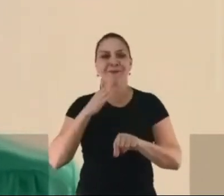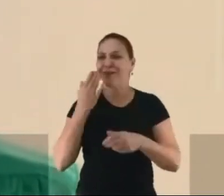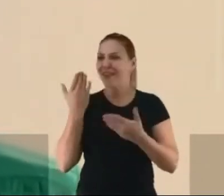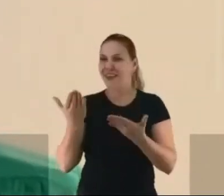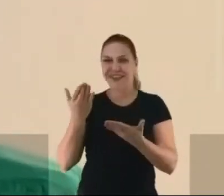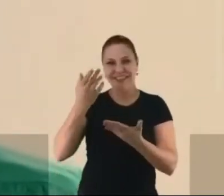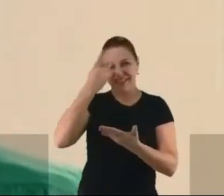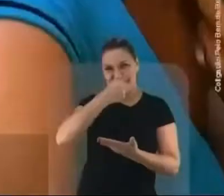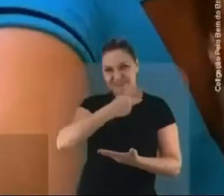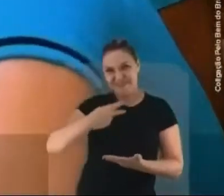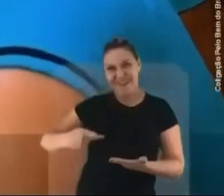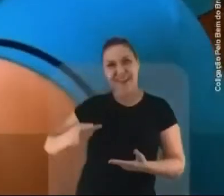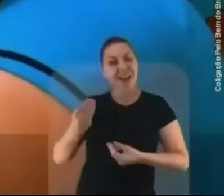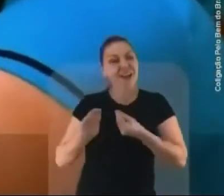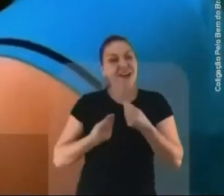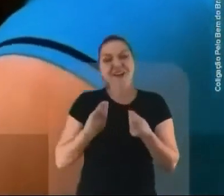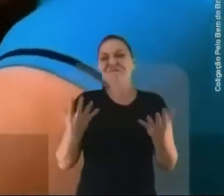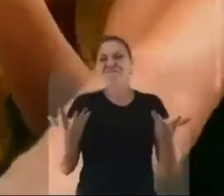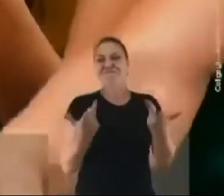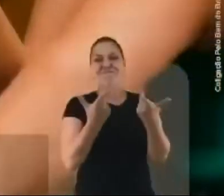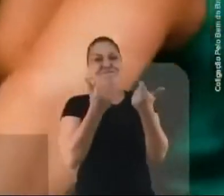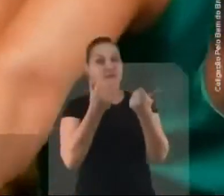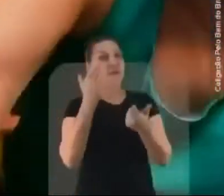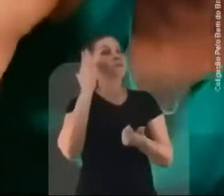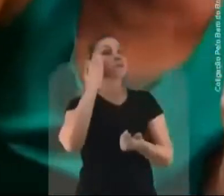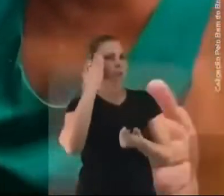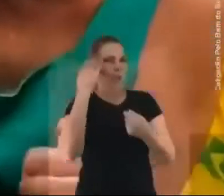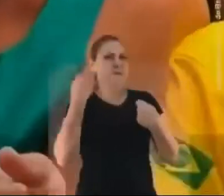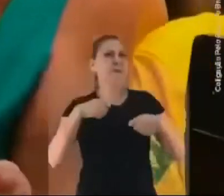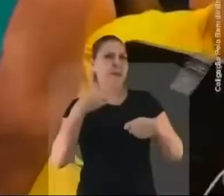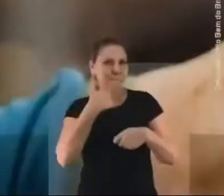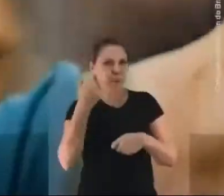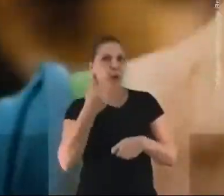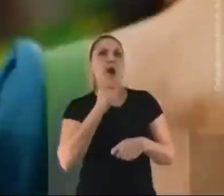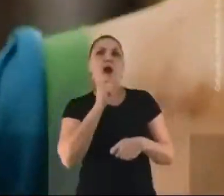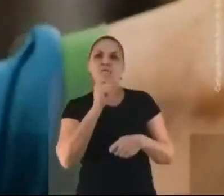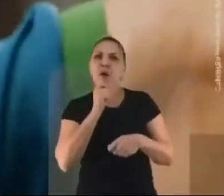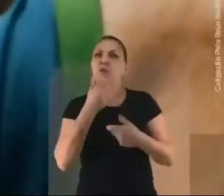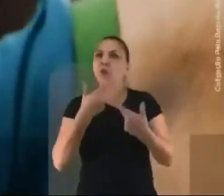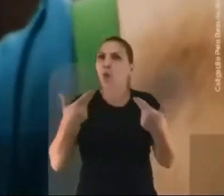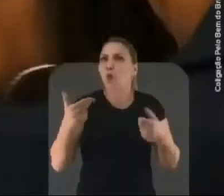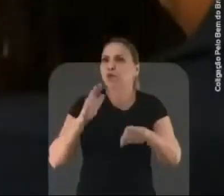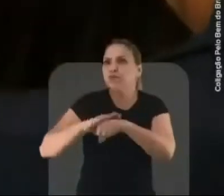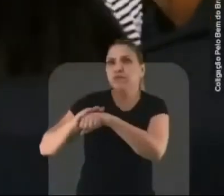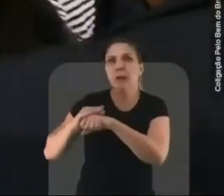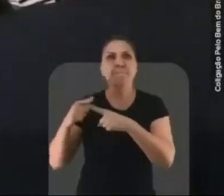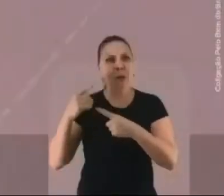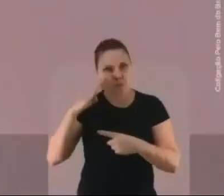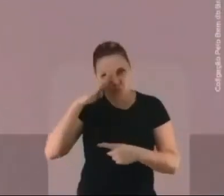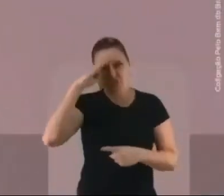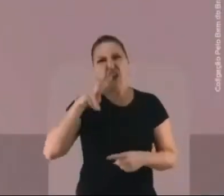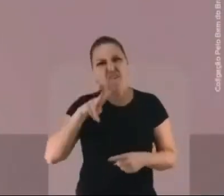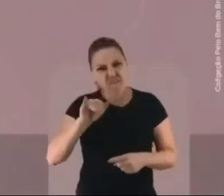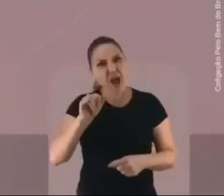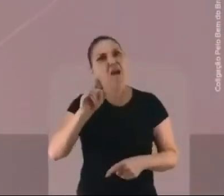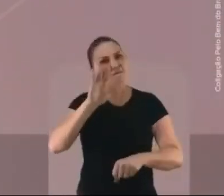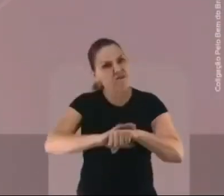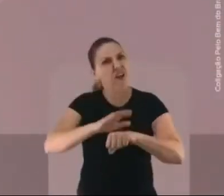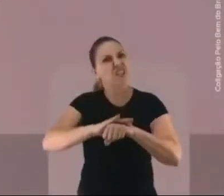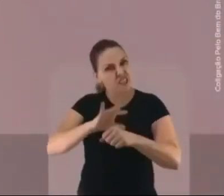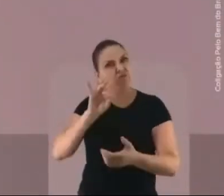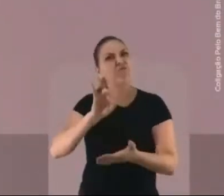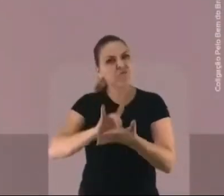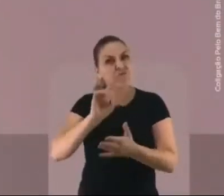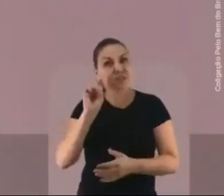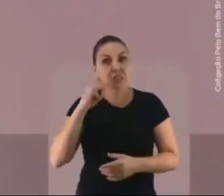não conhece o presidente. A gente sabe que muita coisa ainda precisa ser feita. E Bolsonaro vai fazer.